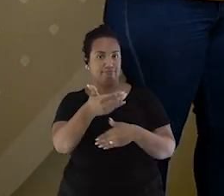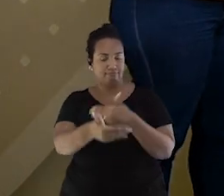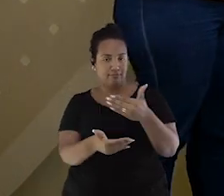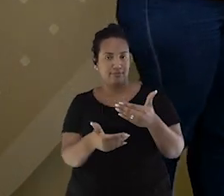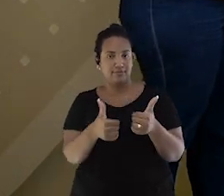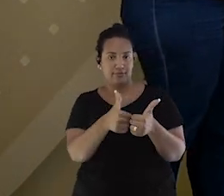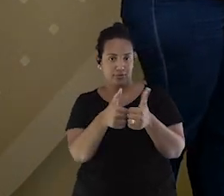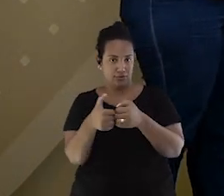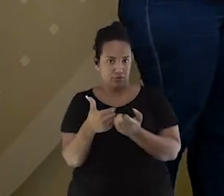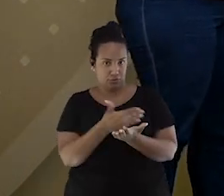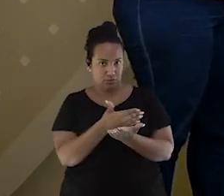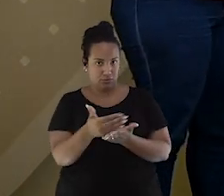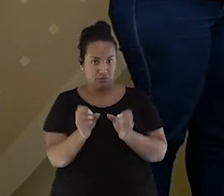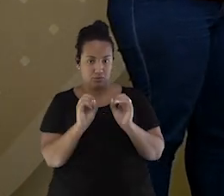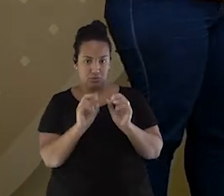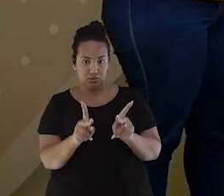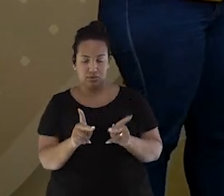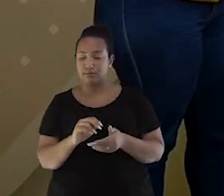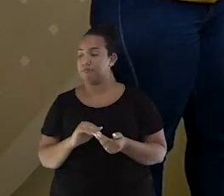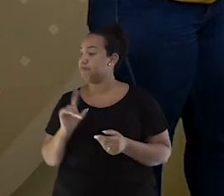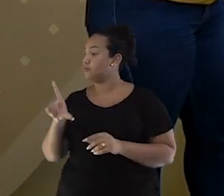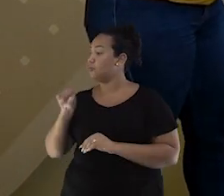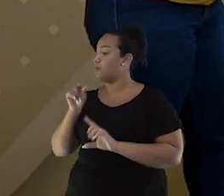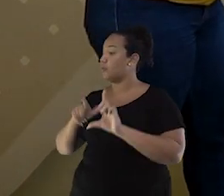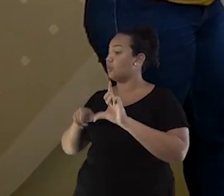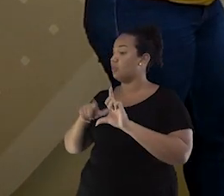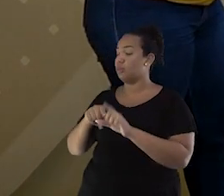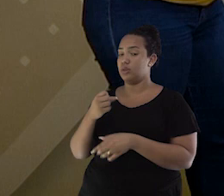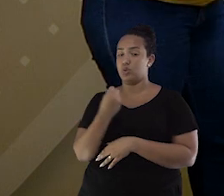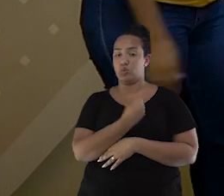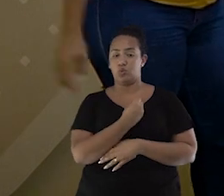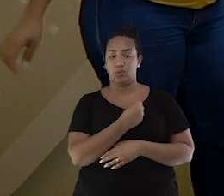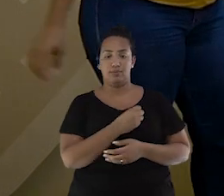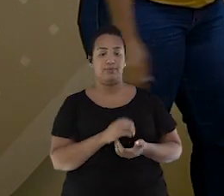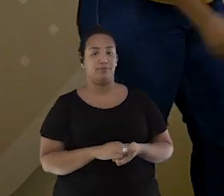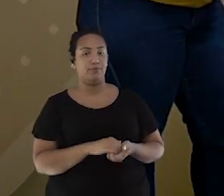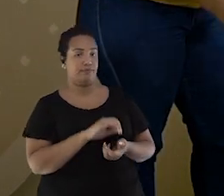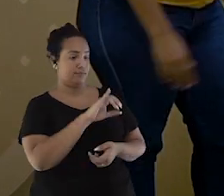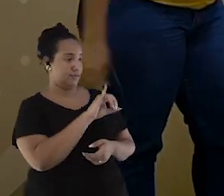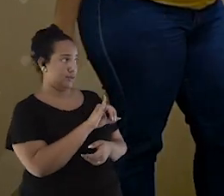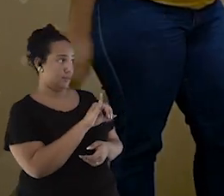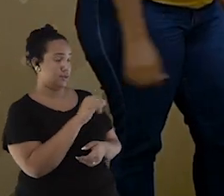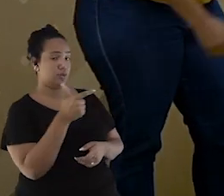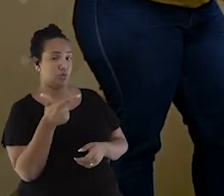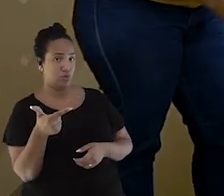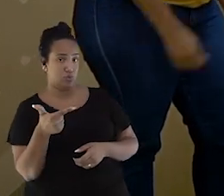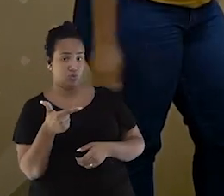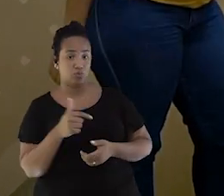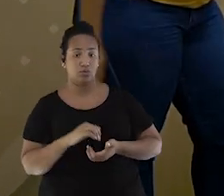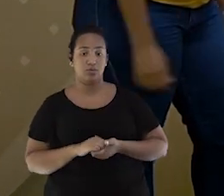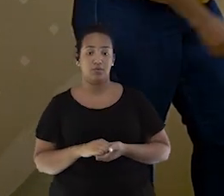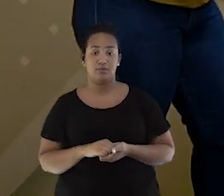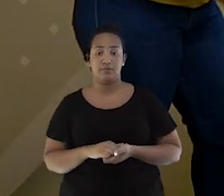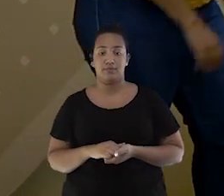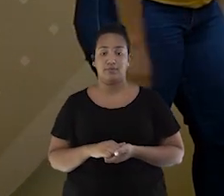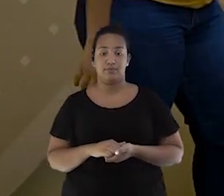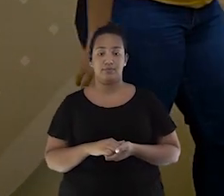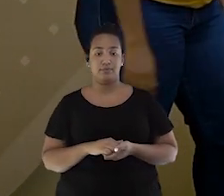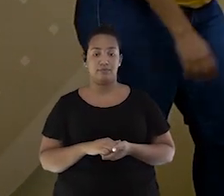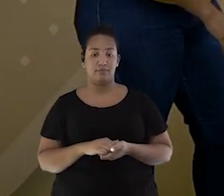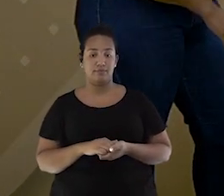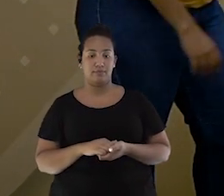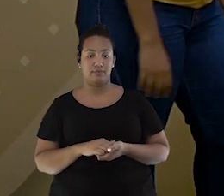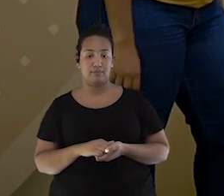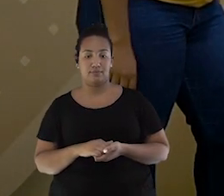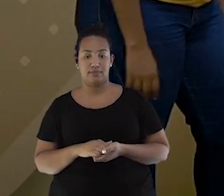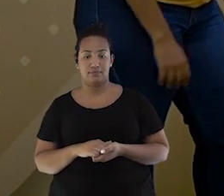Então você começa com uma letra e um número. I2. I2, vamos ver aqui. Hum, foi